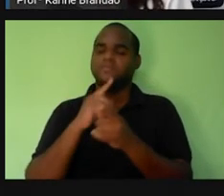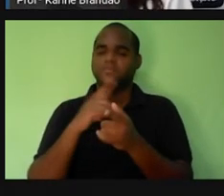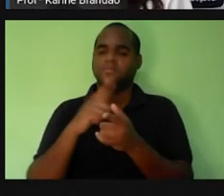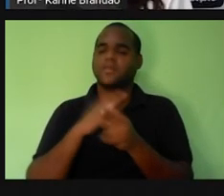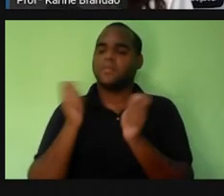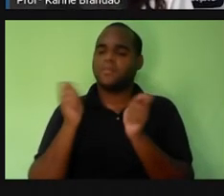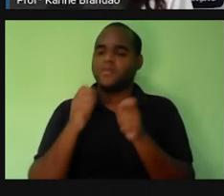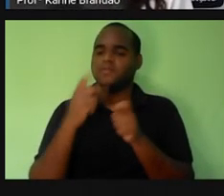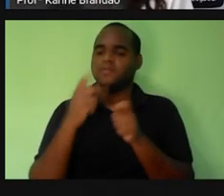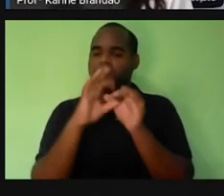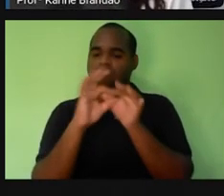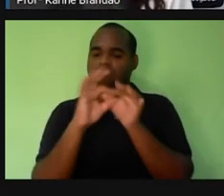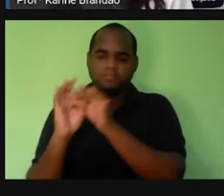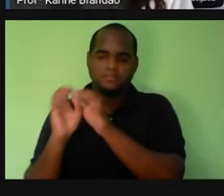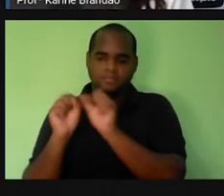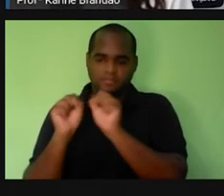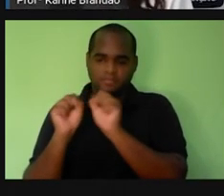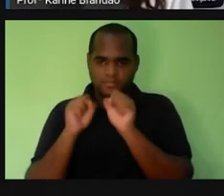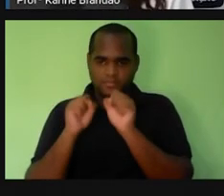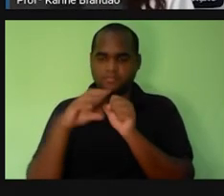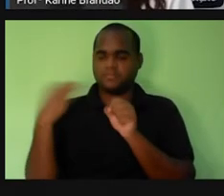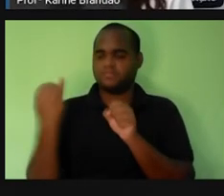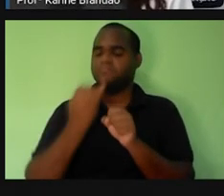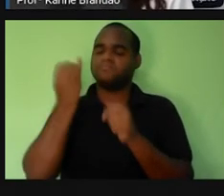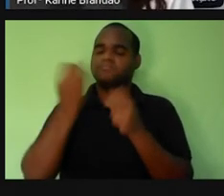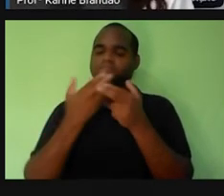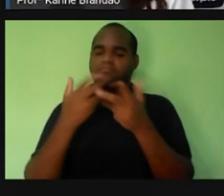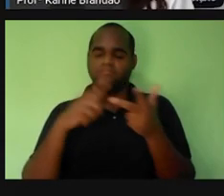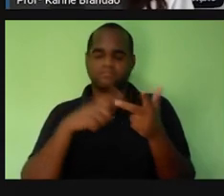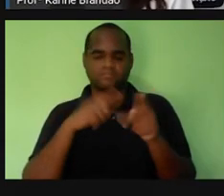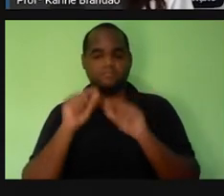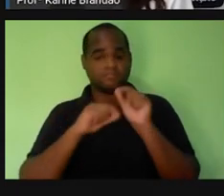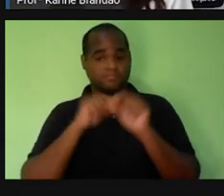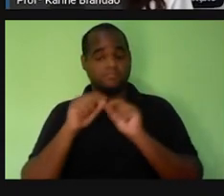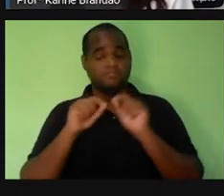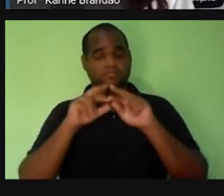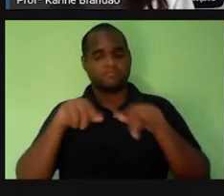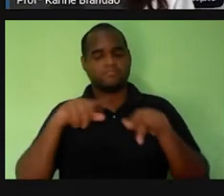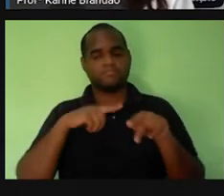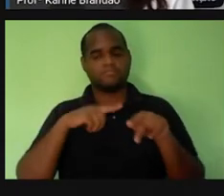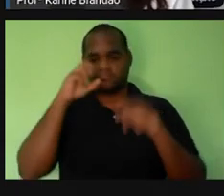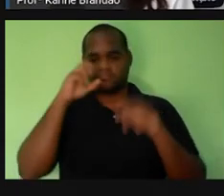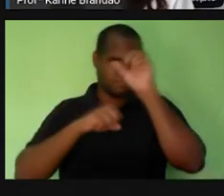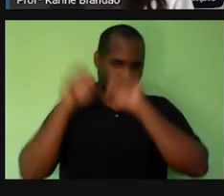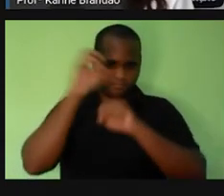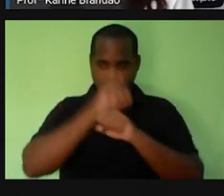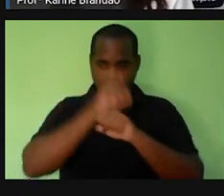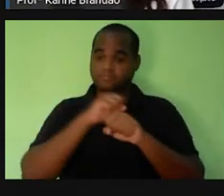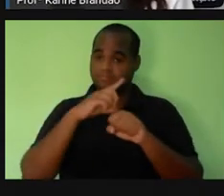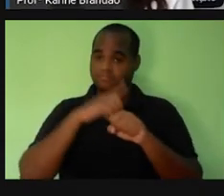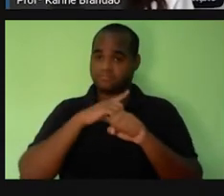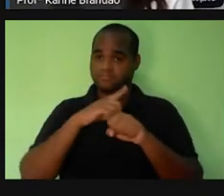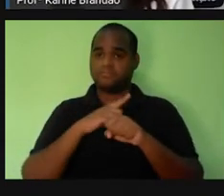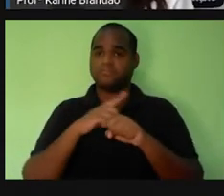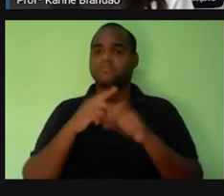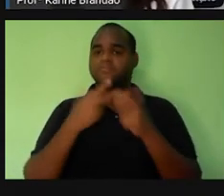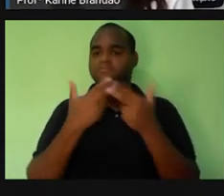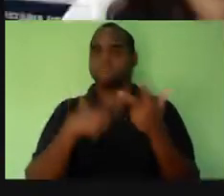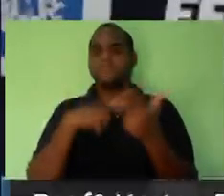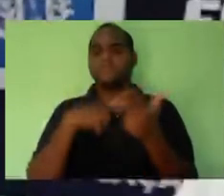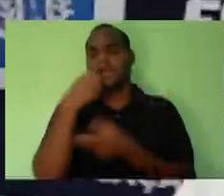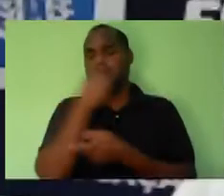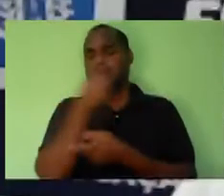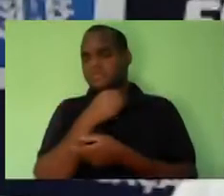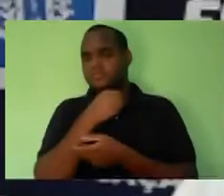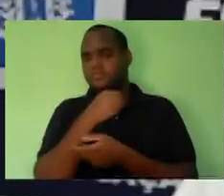partes gratuitas são excelentes e vocês têm como aprender muito mais. E aí a Pró então vai compartilhar aqui rapidinho